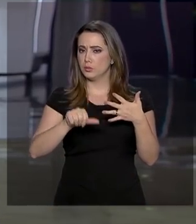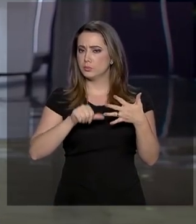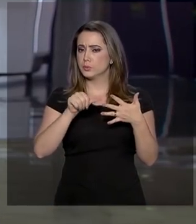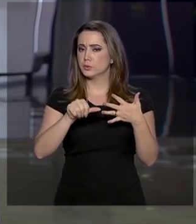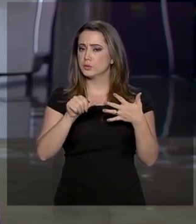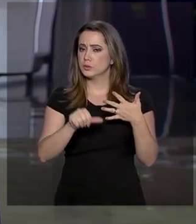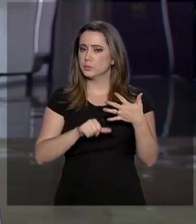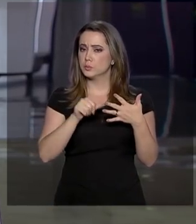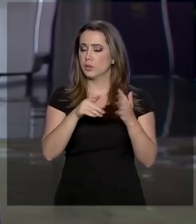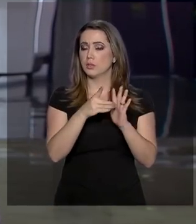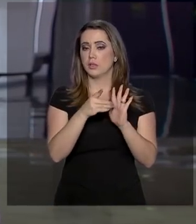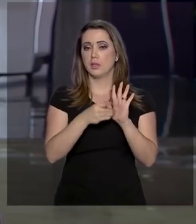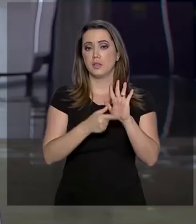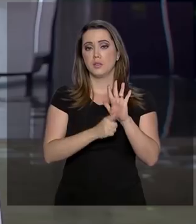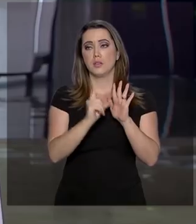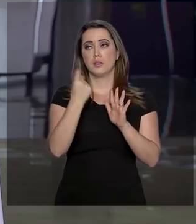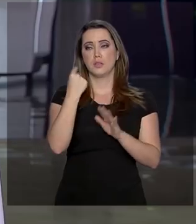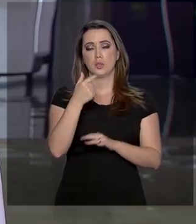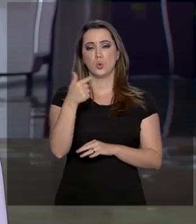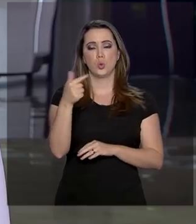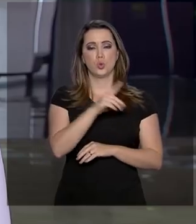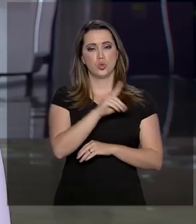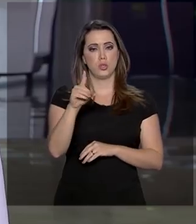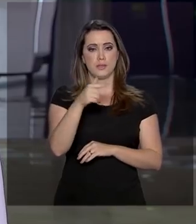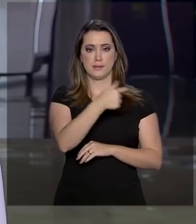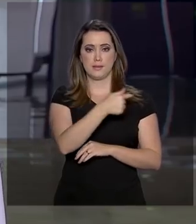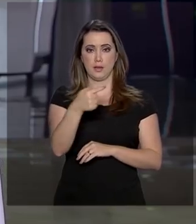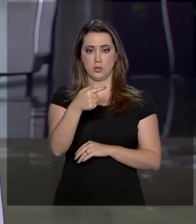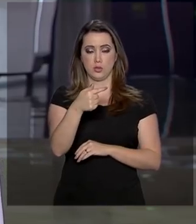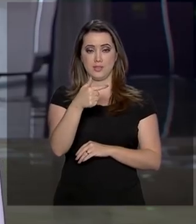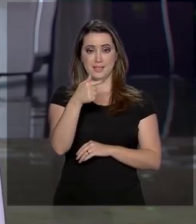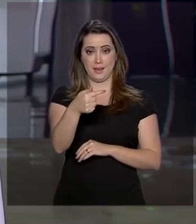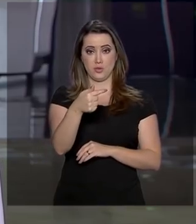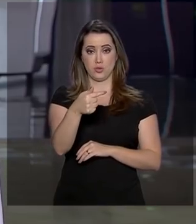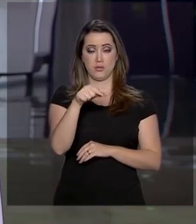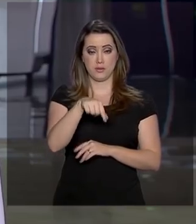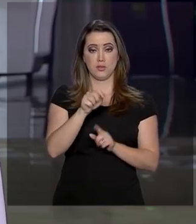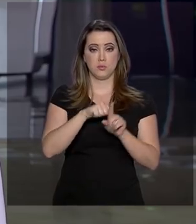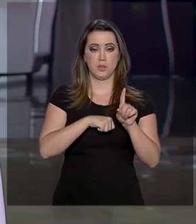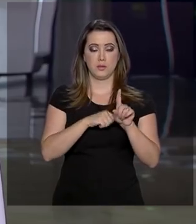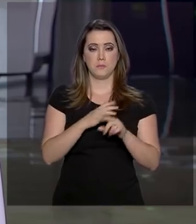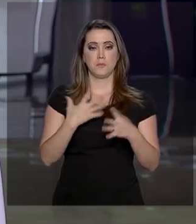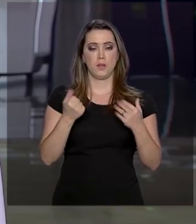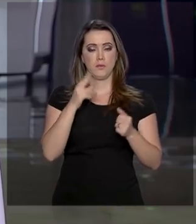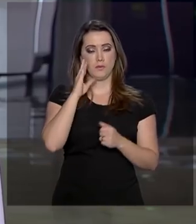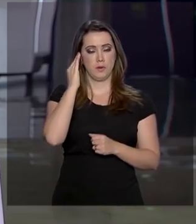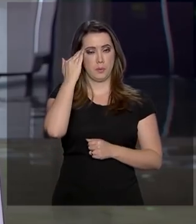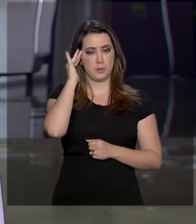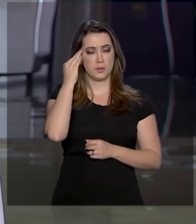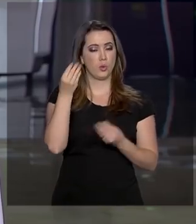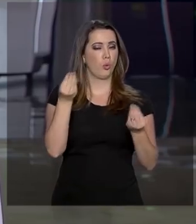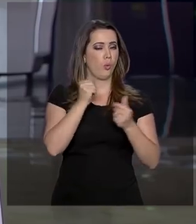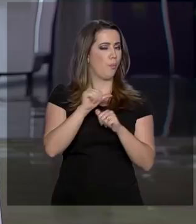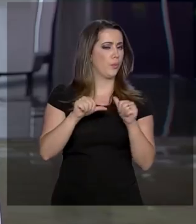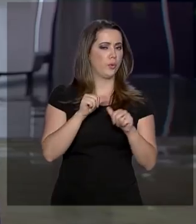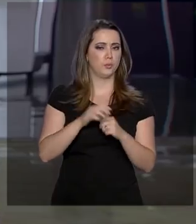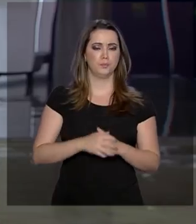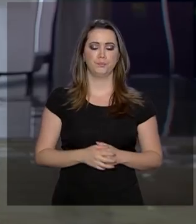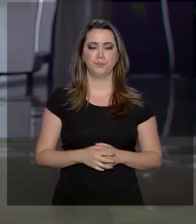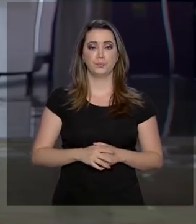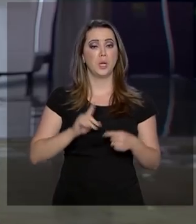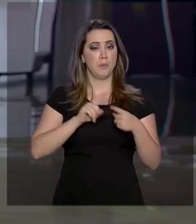foi publicado no dia 7 deste mês. Então vamos entender aí algumas dessas alterações. Primeiro, está